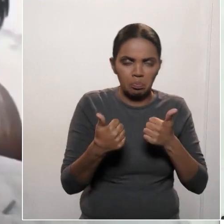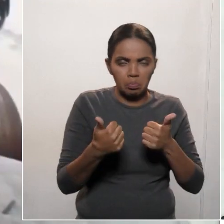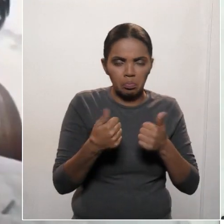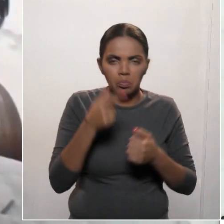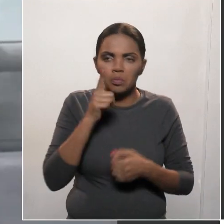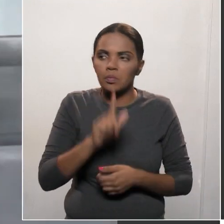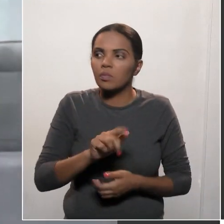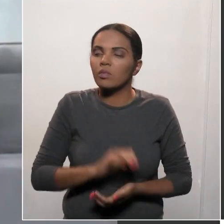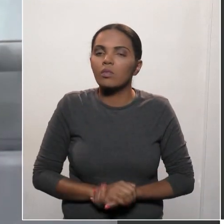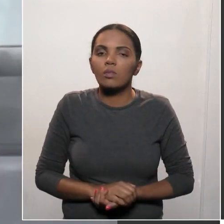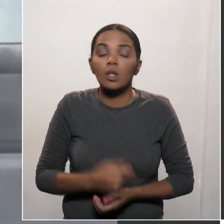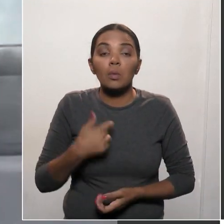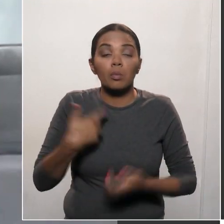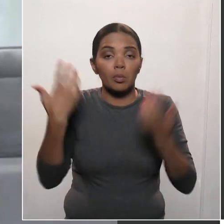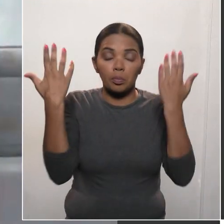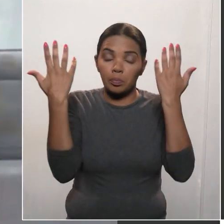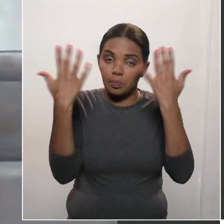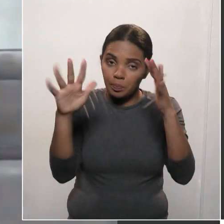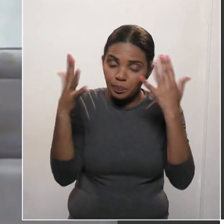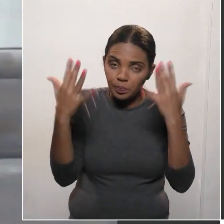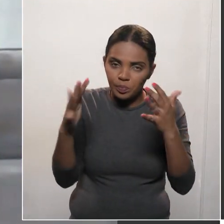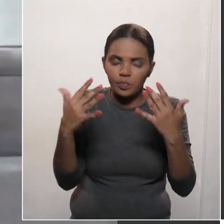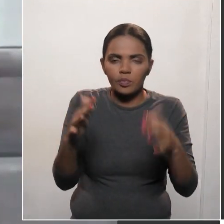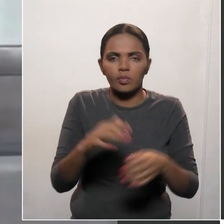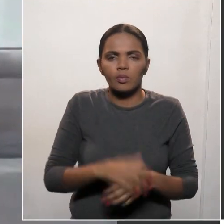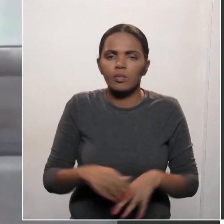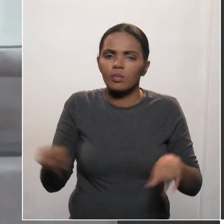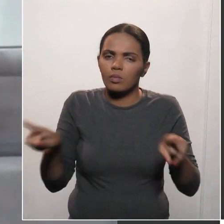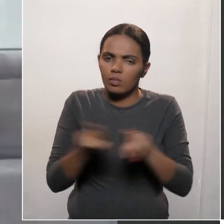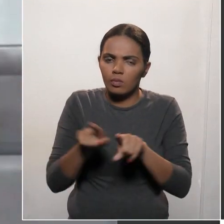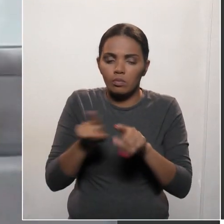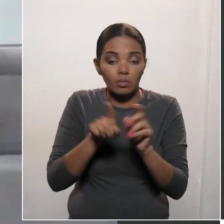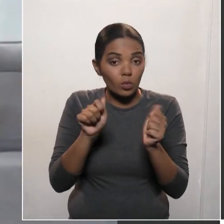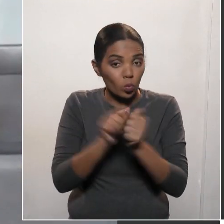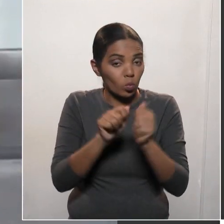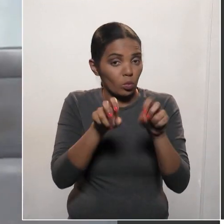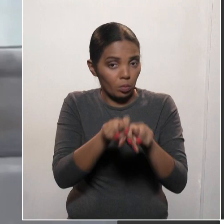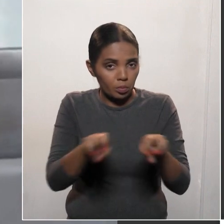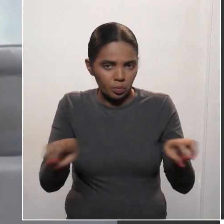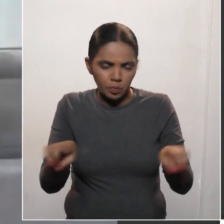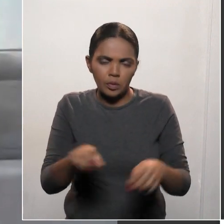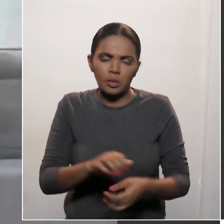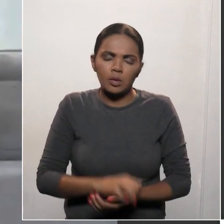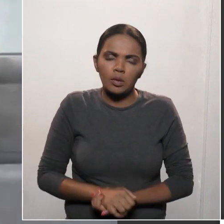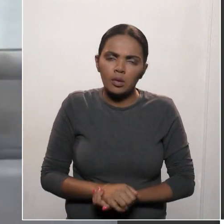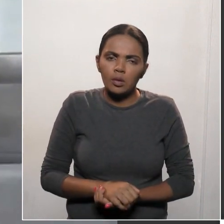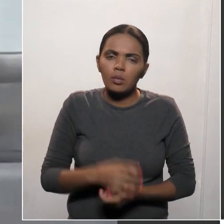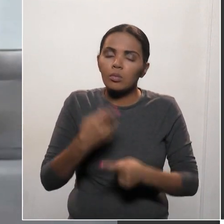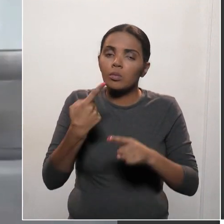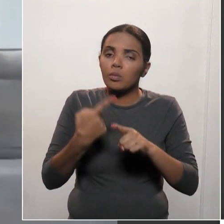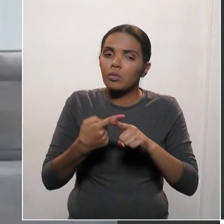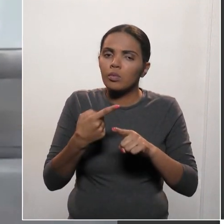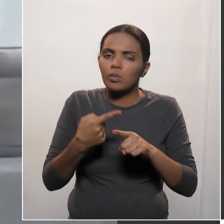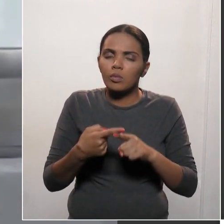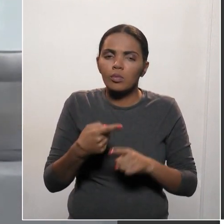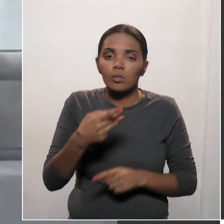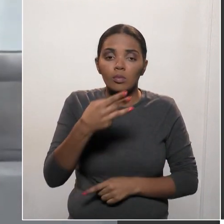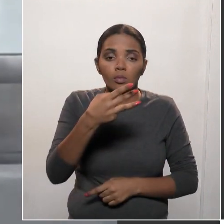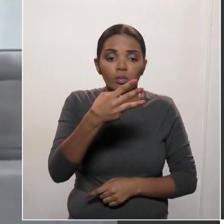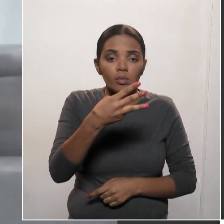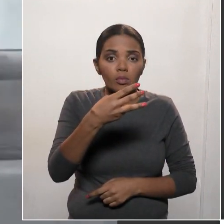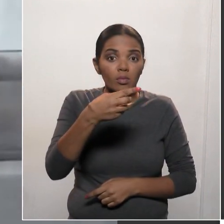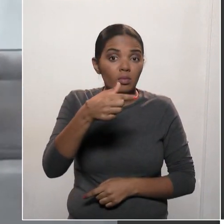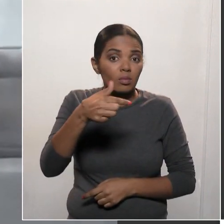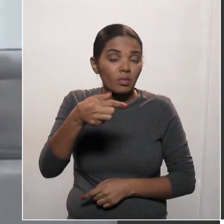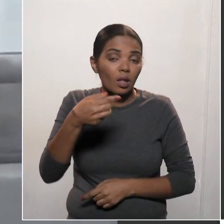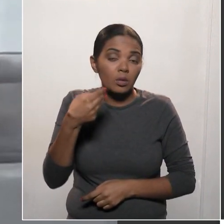Quero parabenizá-lo, juntamente com a mesa, viu? Por 37 milhões